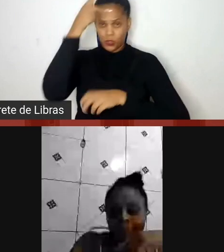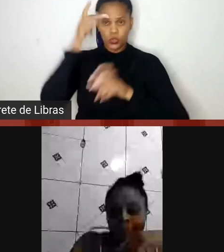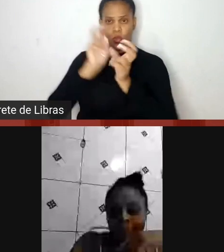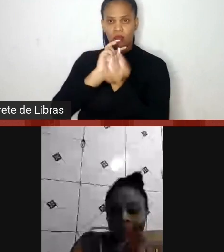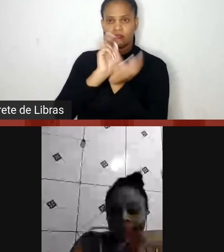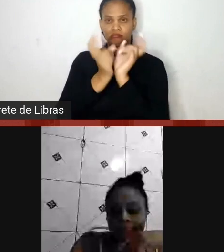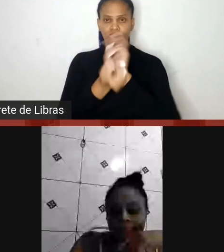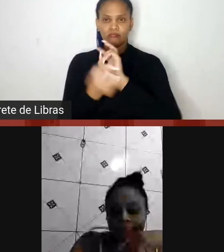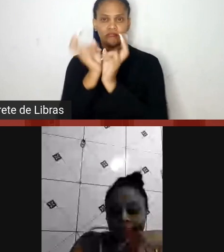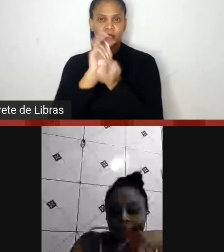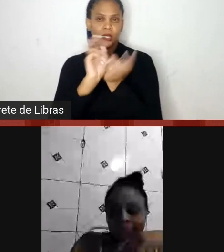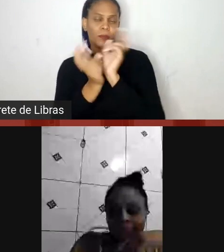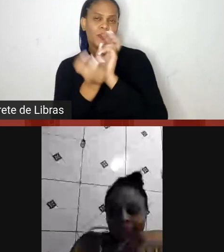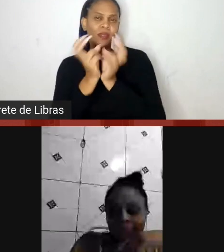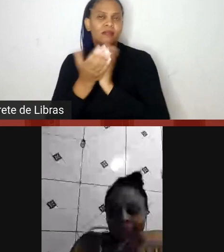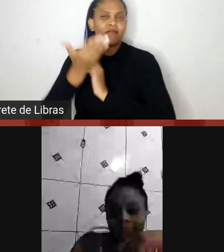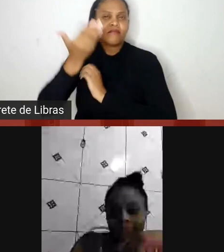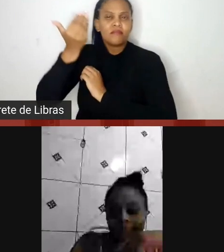desde menino, tal,